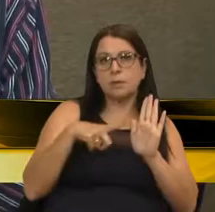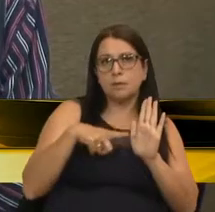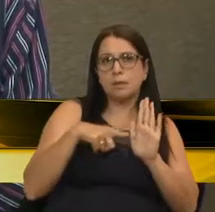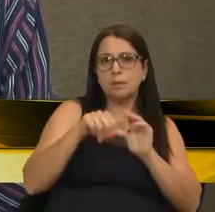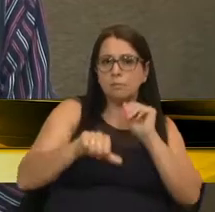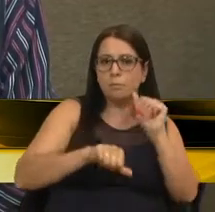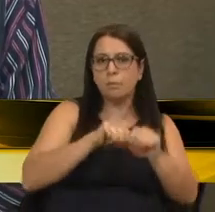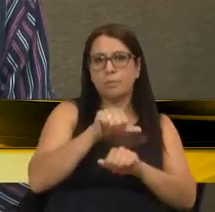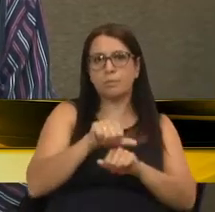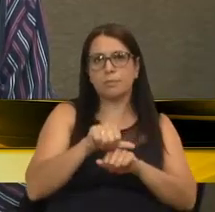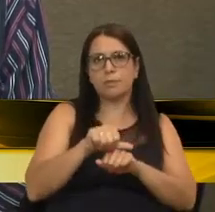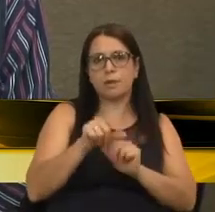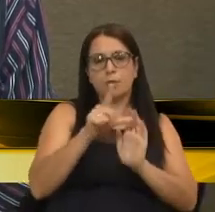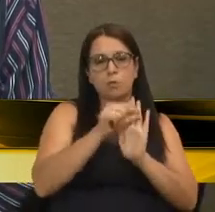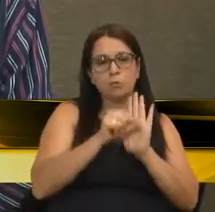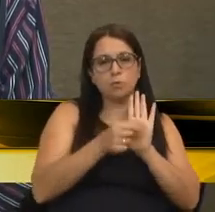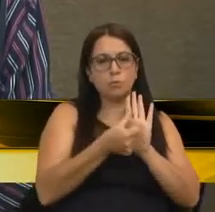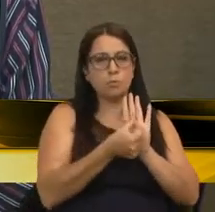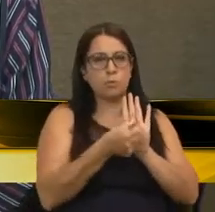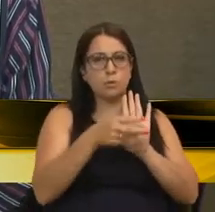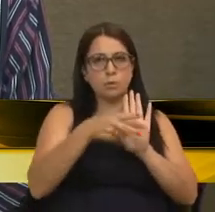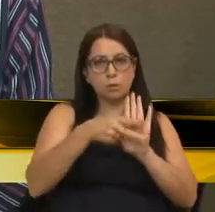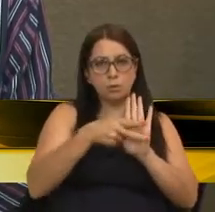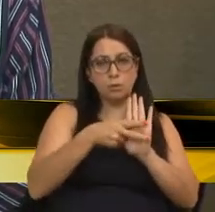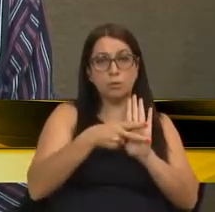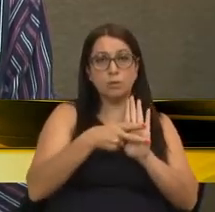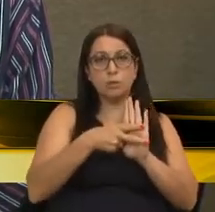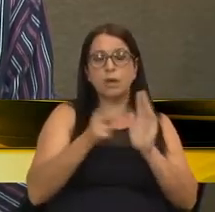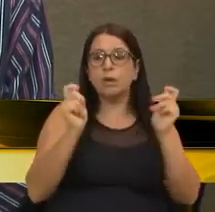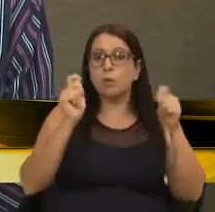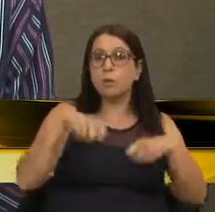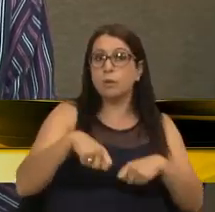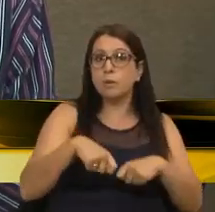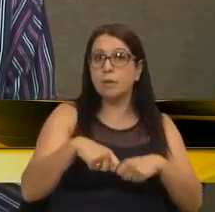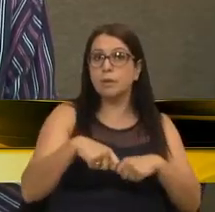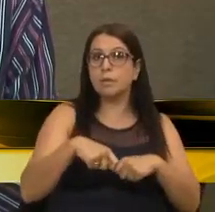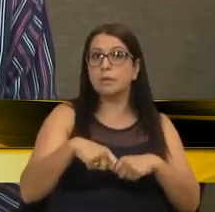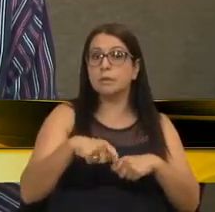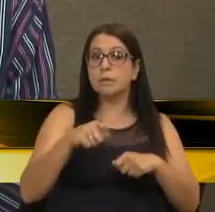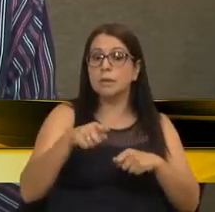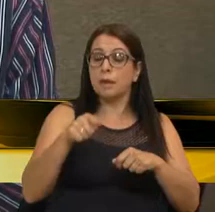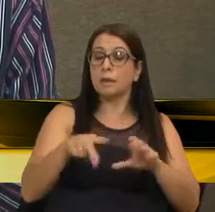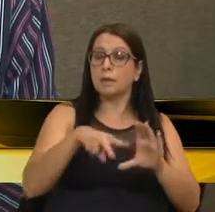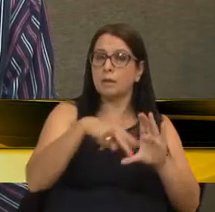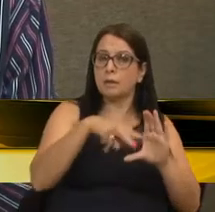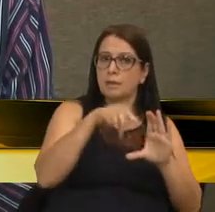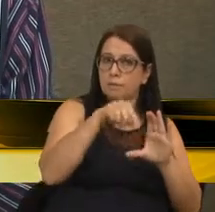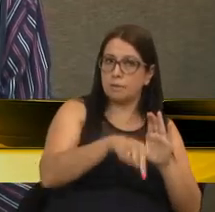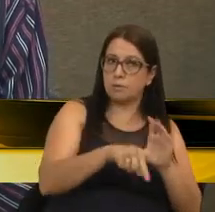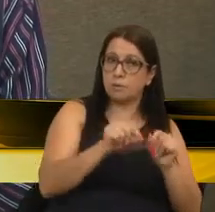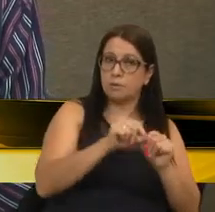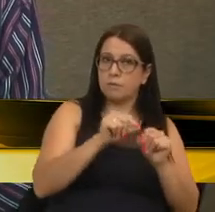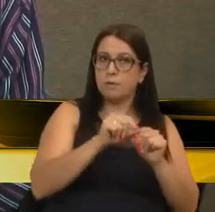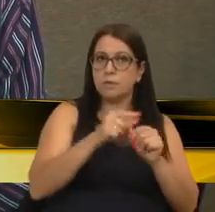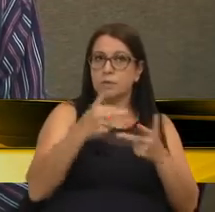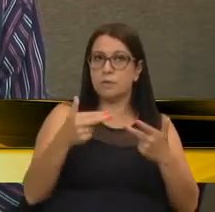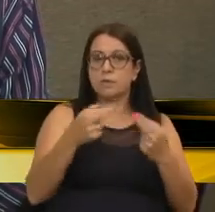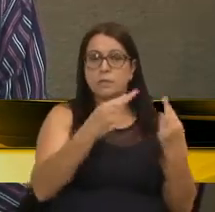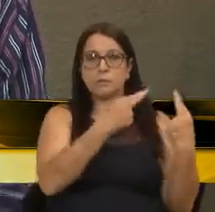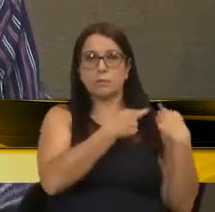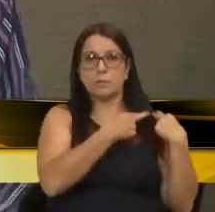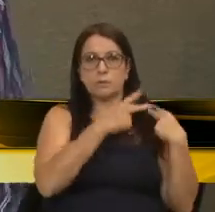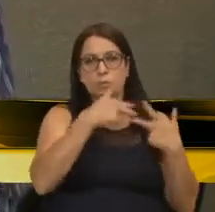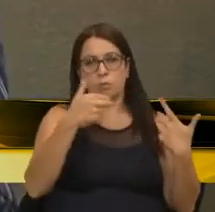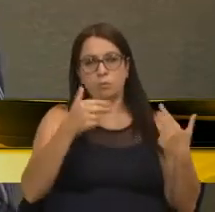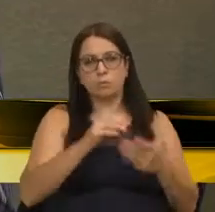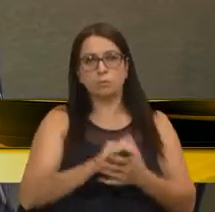alterar. Artigo 62 compete privativamente à Câmara Municipal exercer as seguintes atribuições, dentre